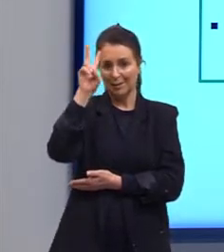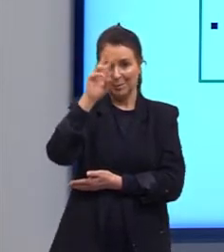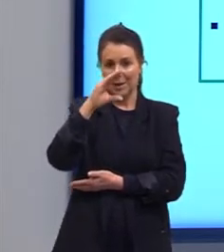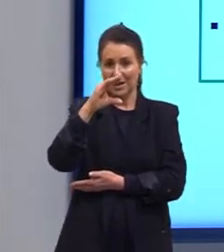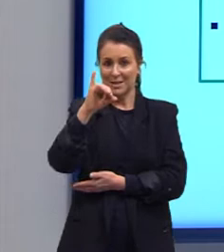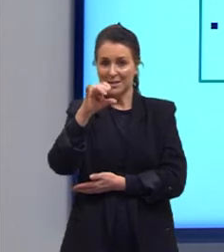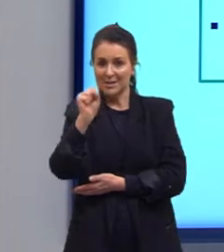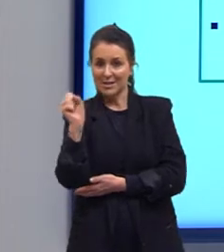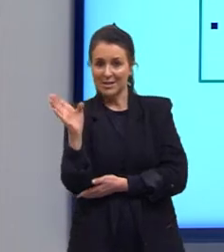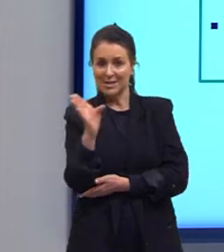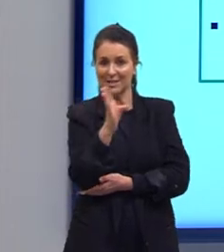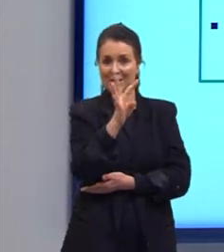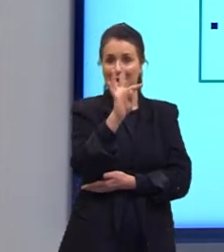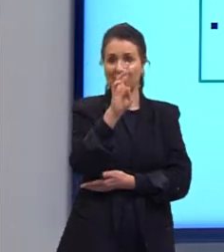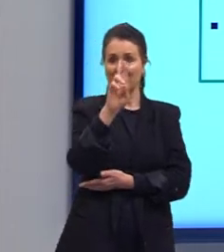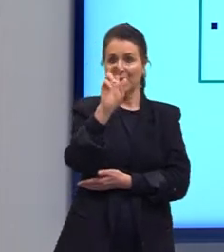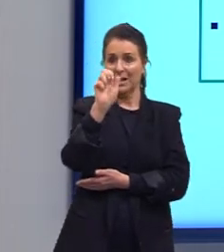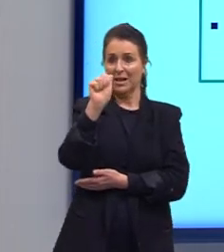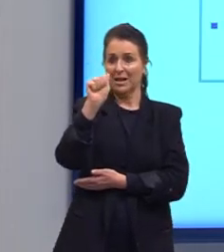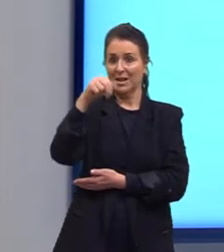o joguinho com os braços.